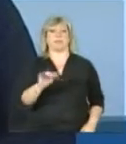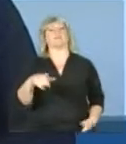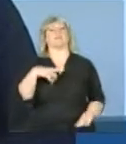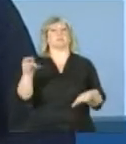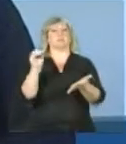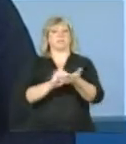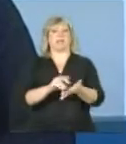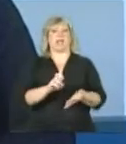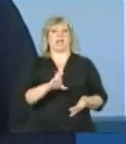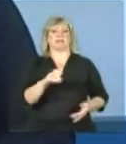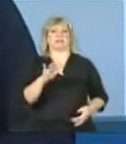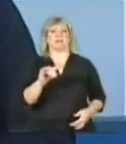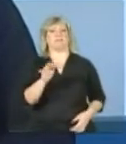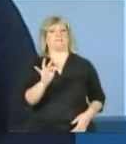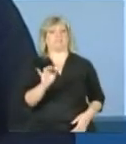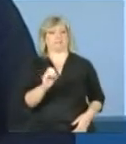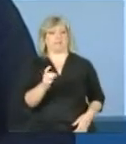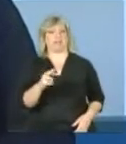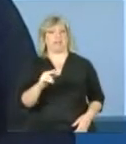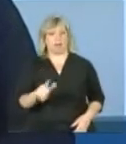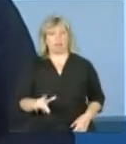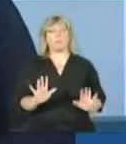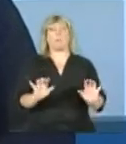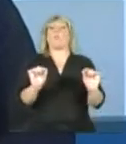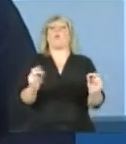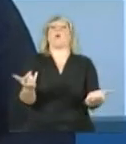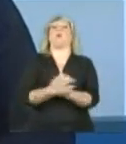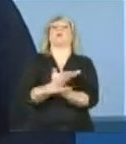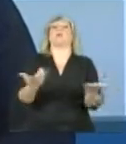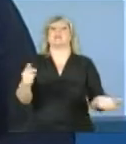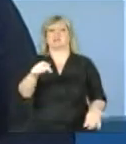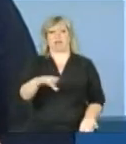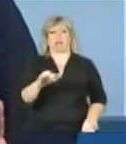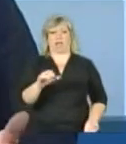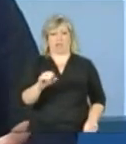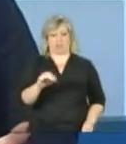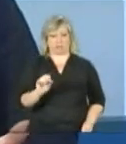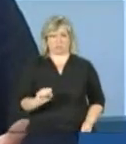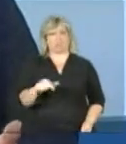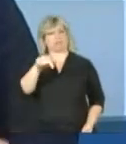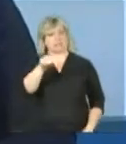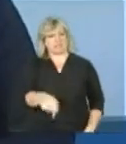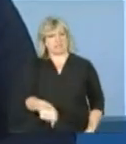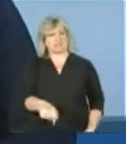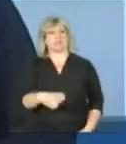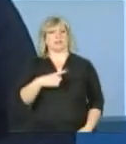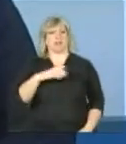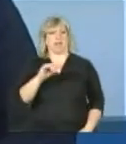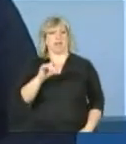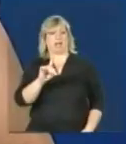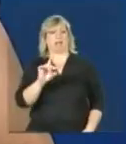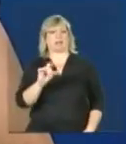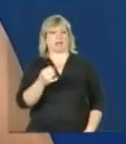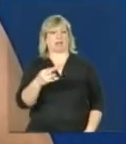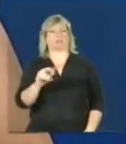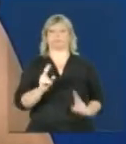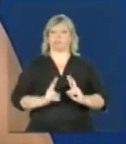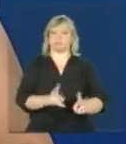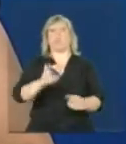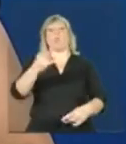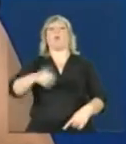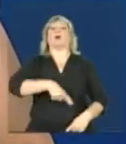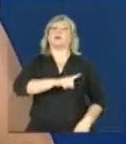Receita Federal. O que acontece nesses casos? O cadastro permanece ou é cancelado? Não, o